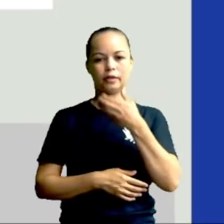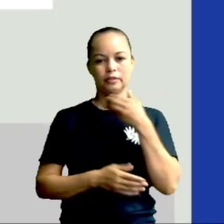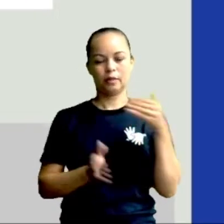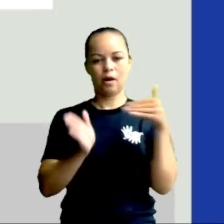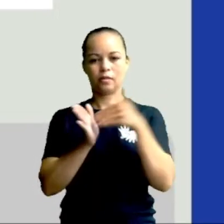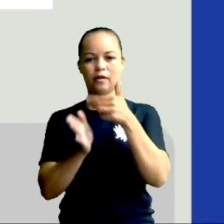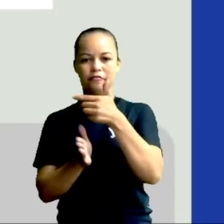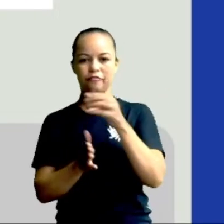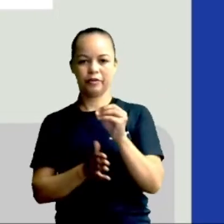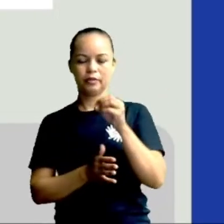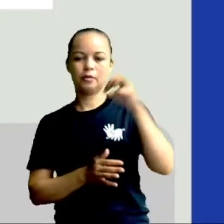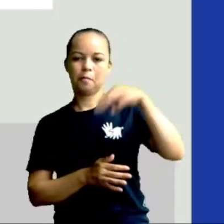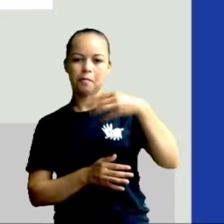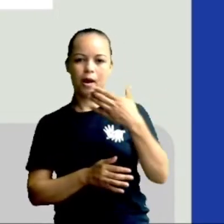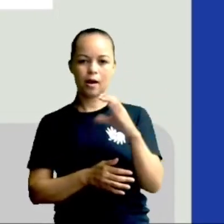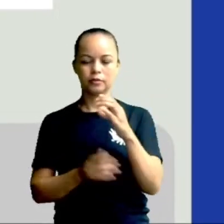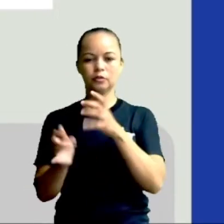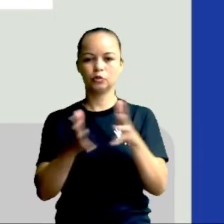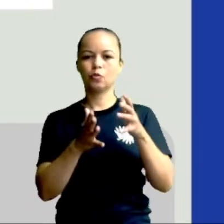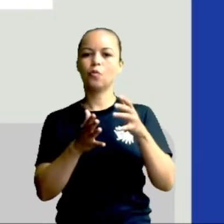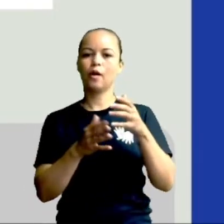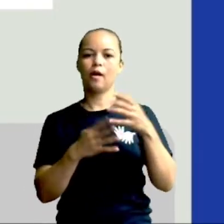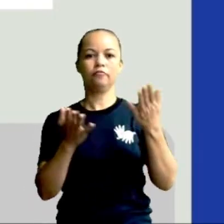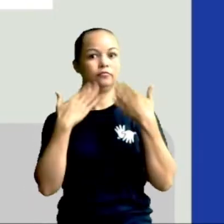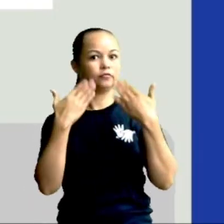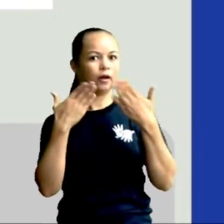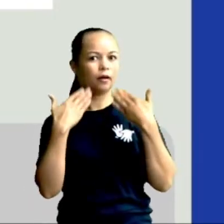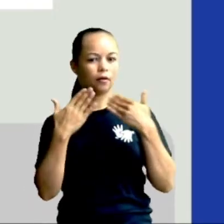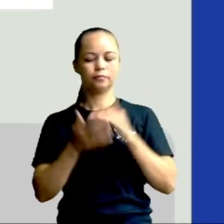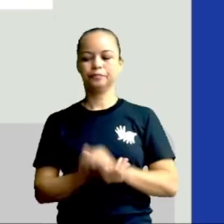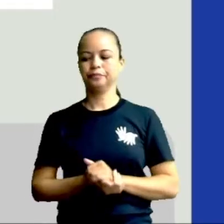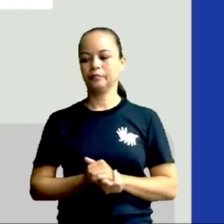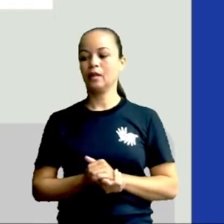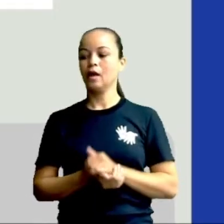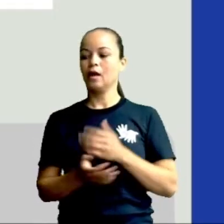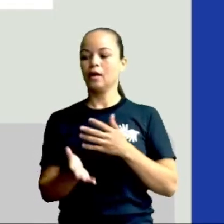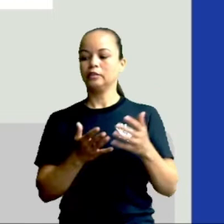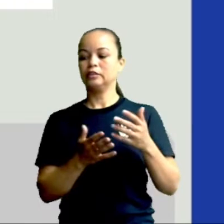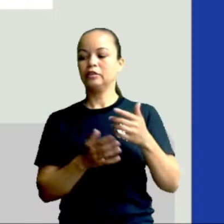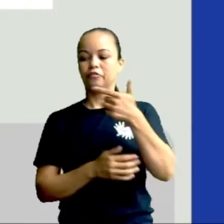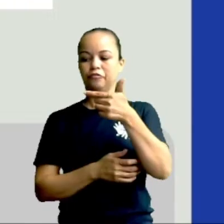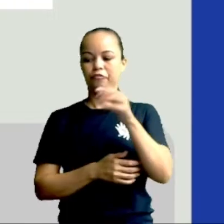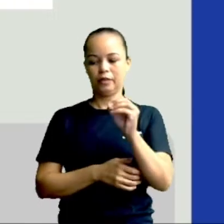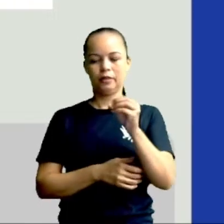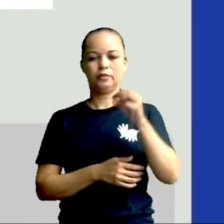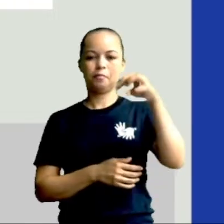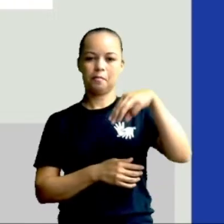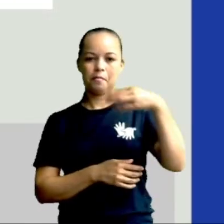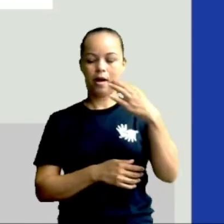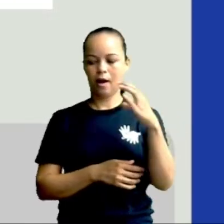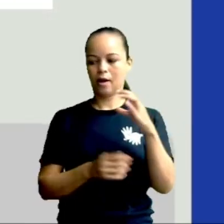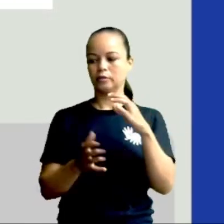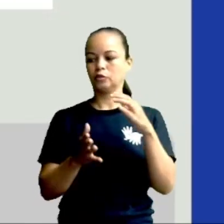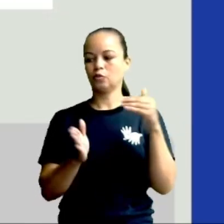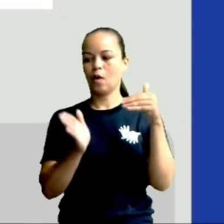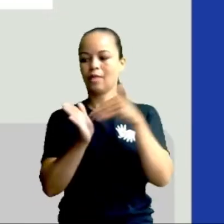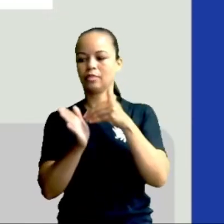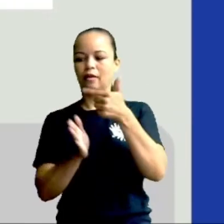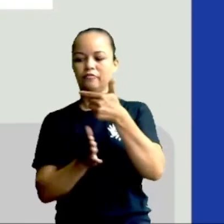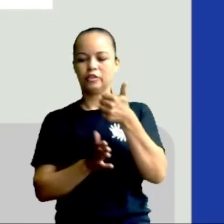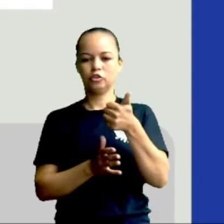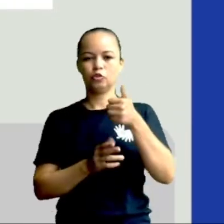20 de março, a gente subentende que é verão, tá bom? De 20 de março a 21 de junho é o outono.